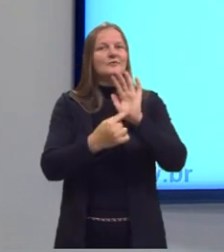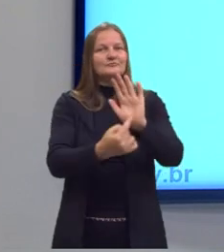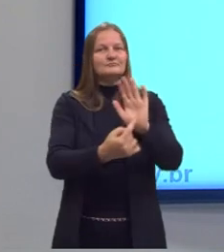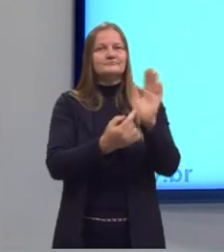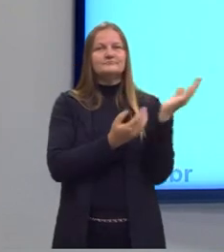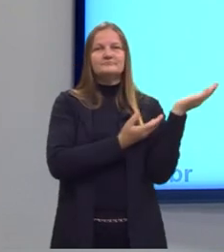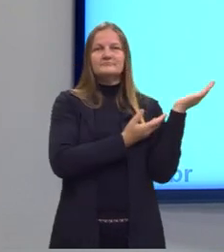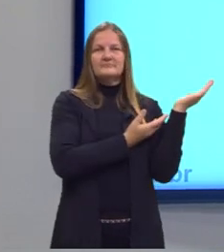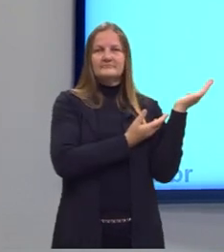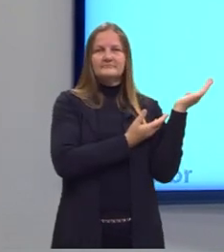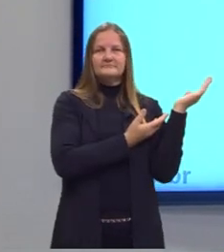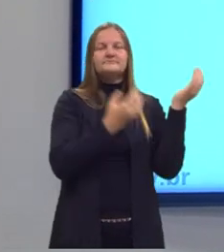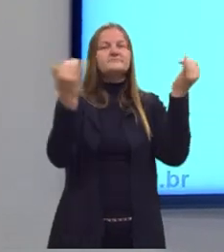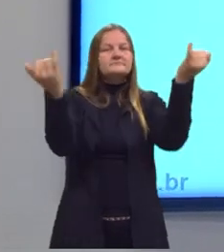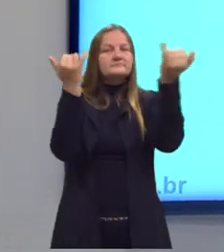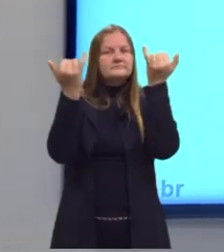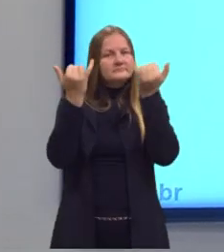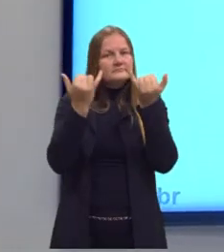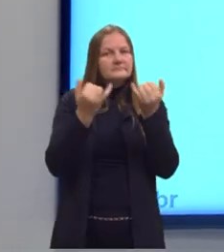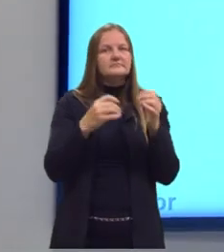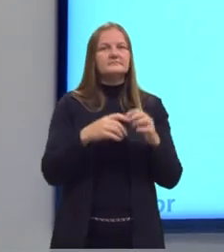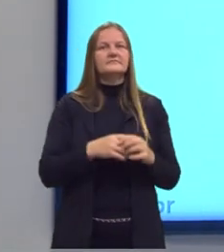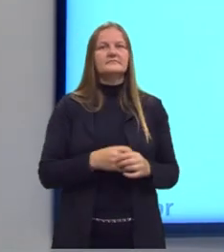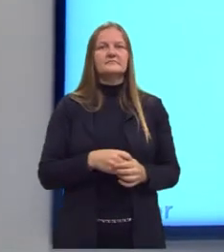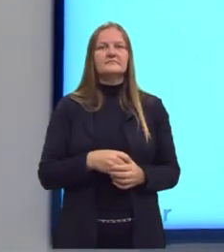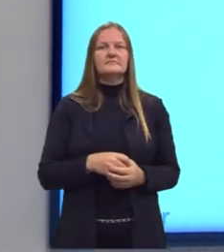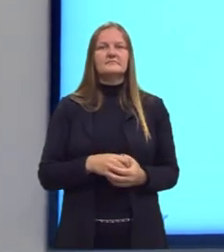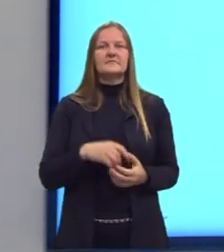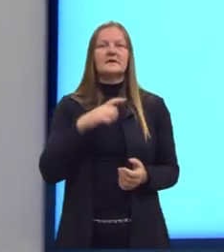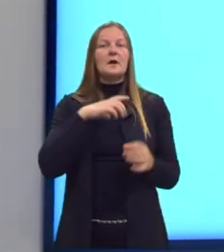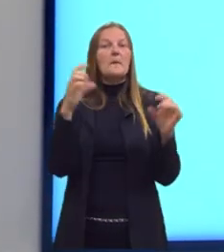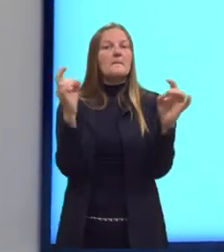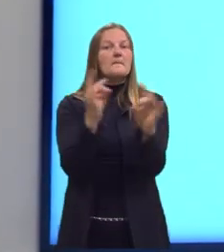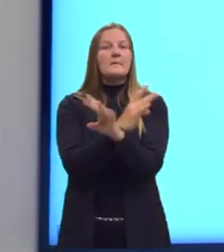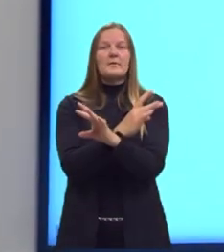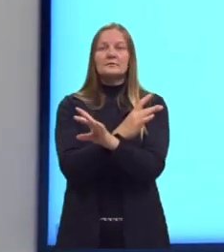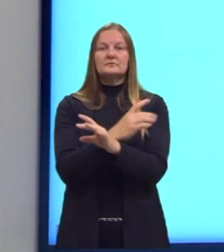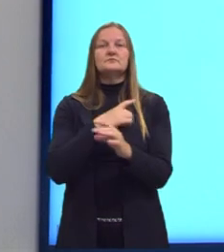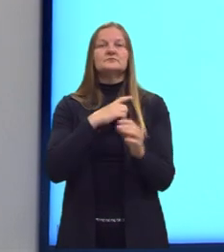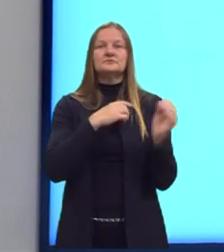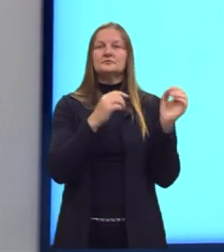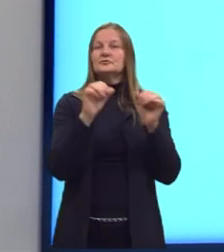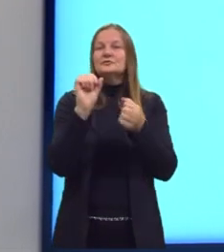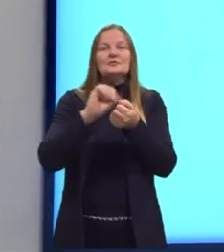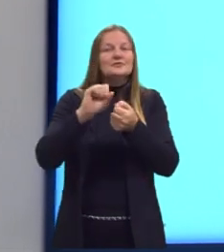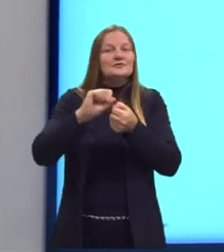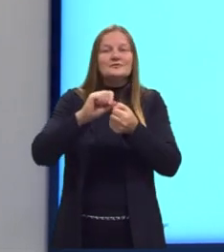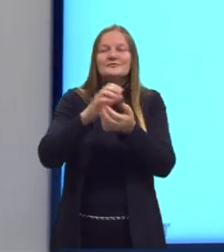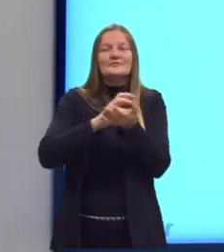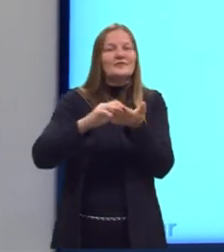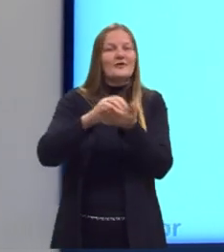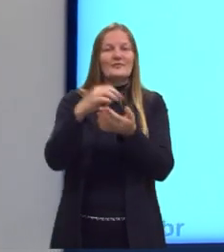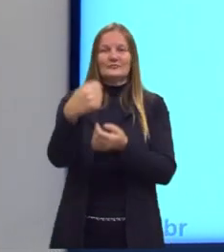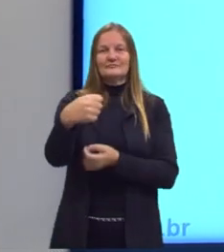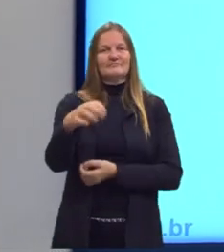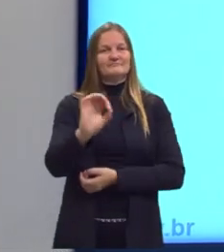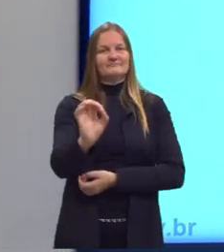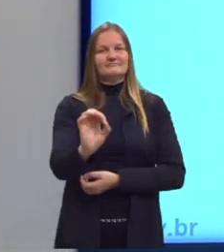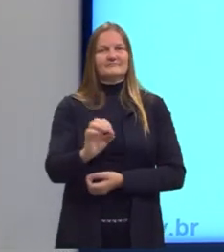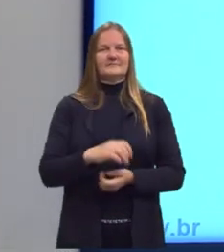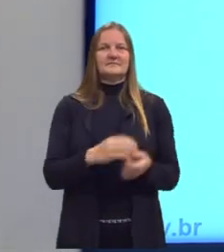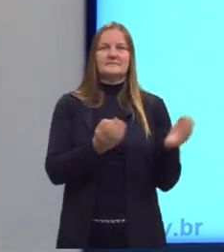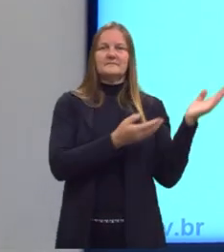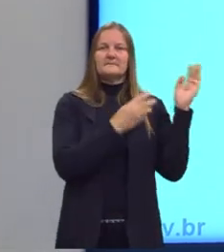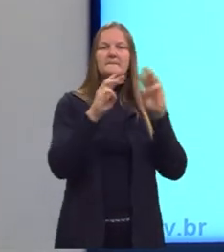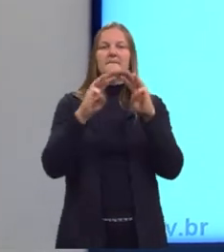enunciado da questão. O óxido de ferro já veio pronto, inclusive, eu não preciso nem calcular, somar. A